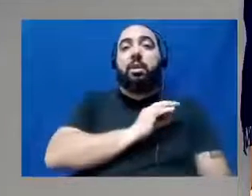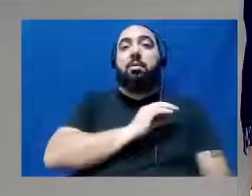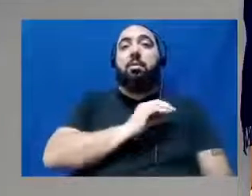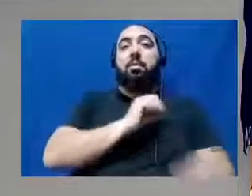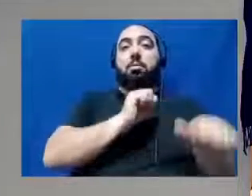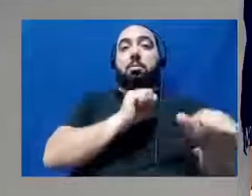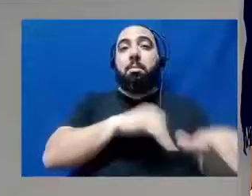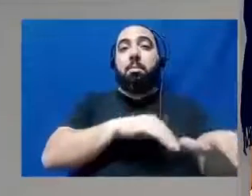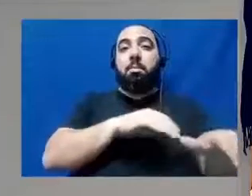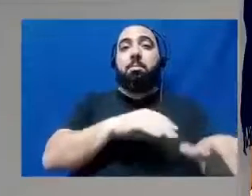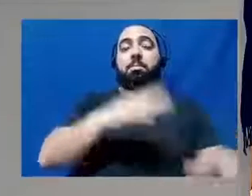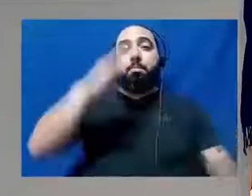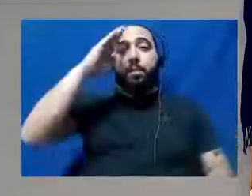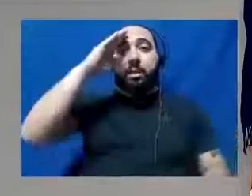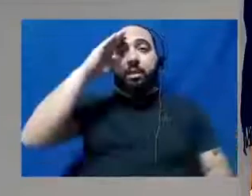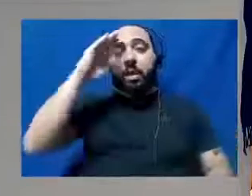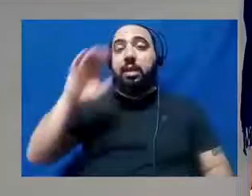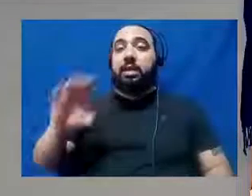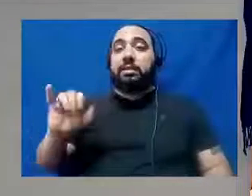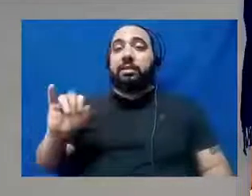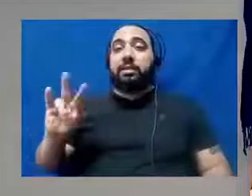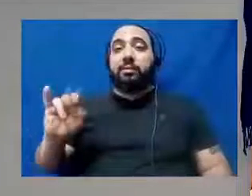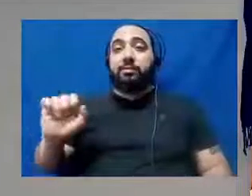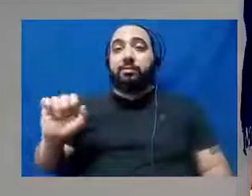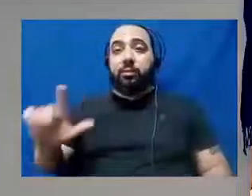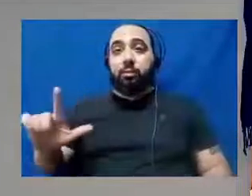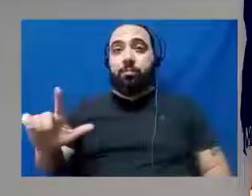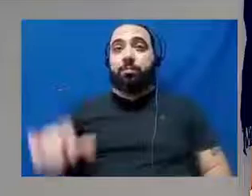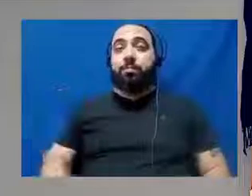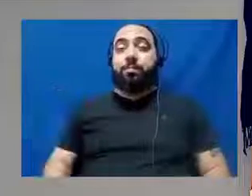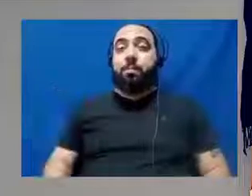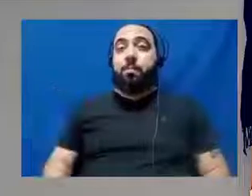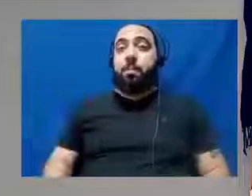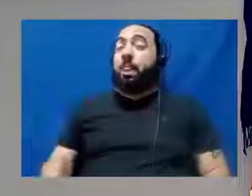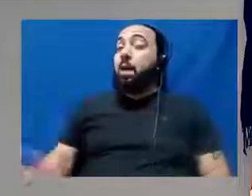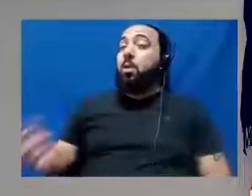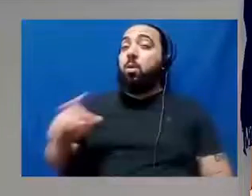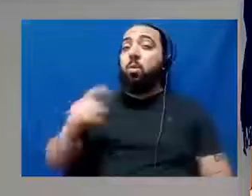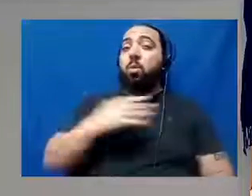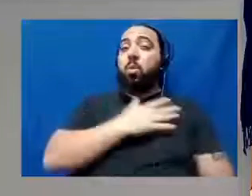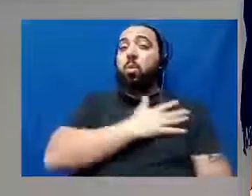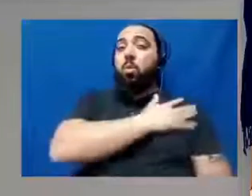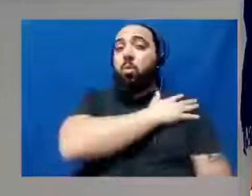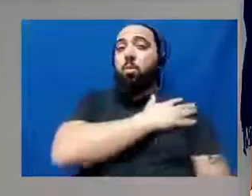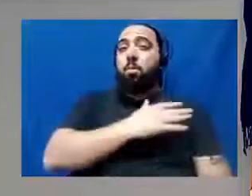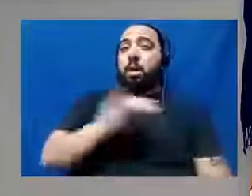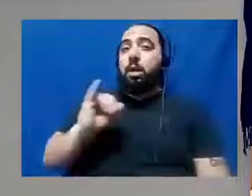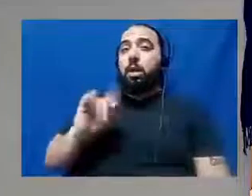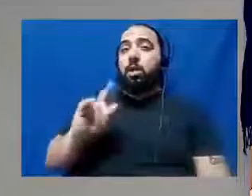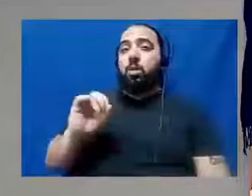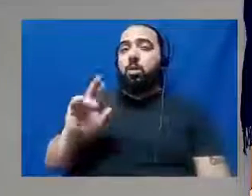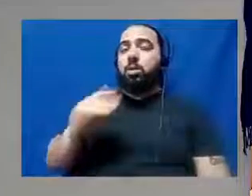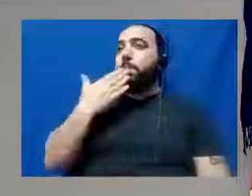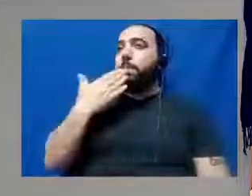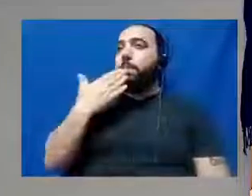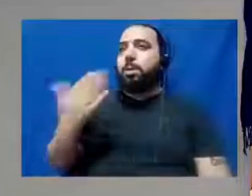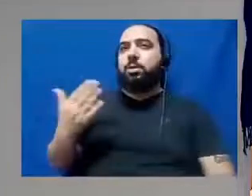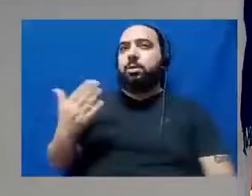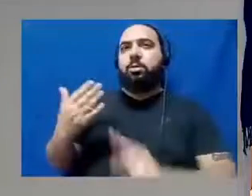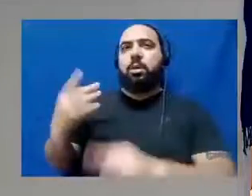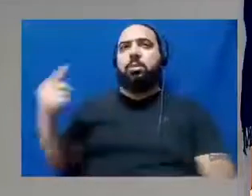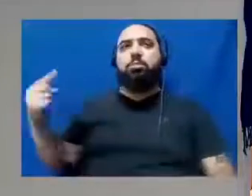O comandante Igor, quando é solicitado a esta casa, ele sempre vem trazendo boas ideias, grande trabalho.